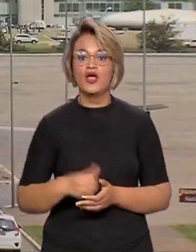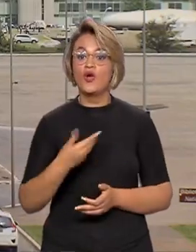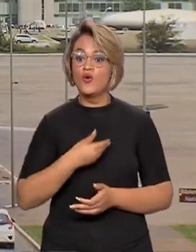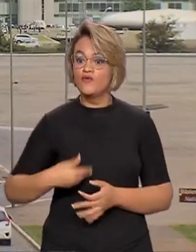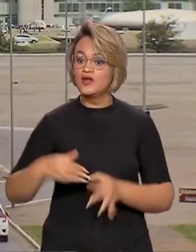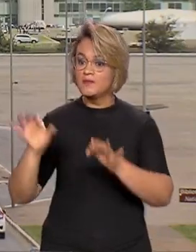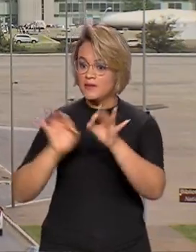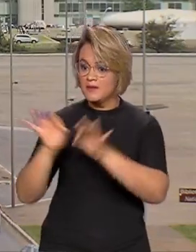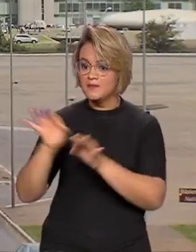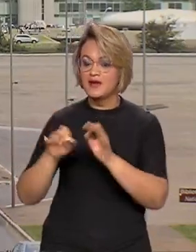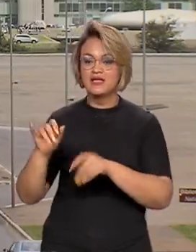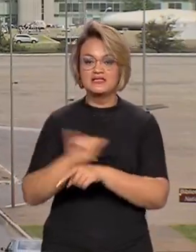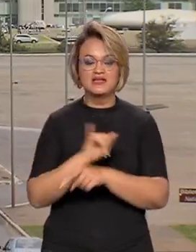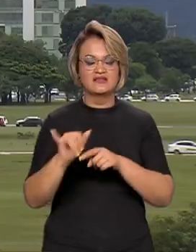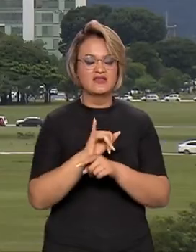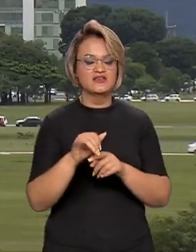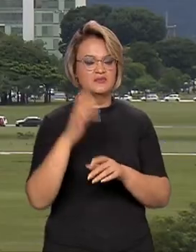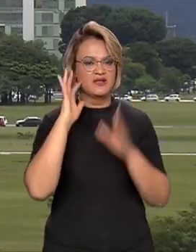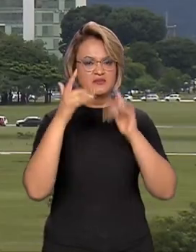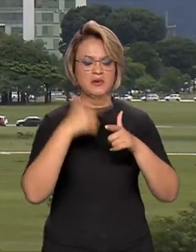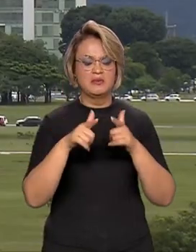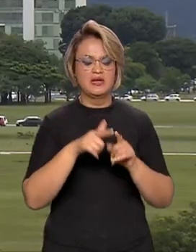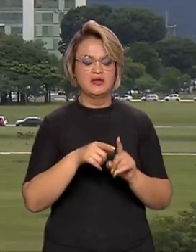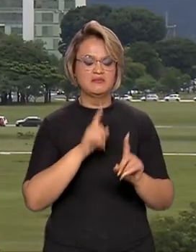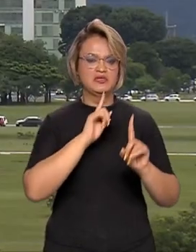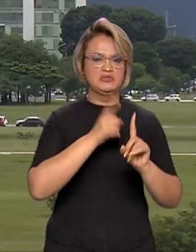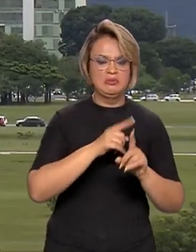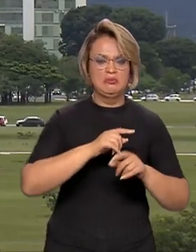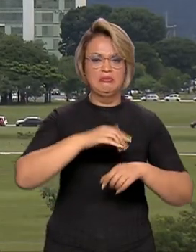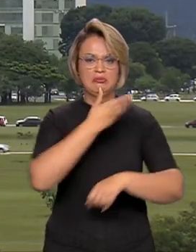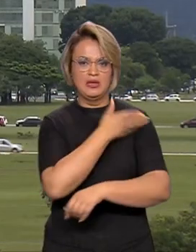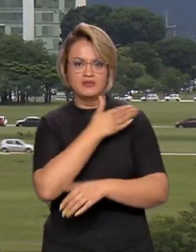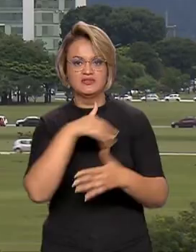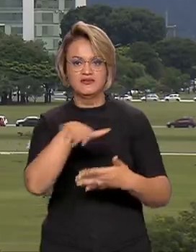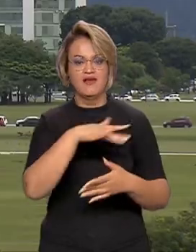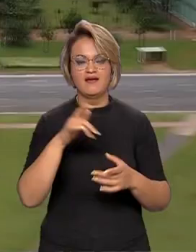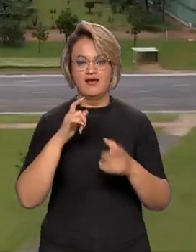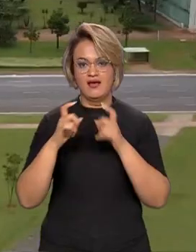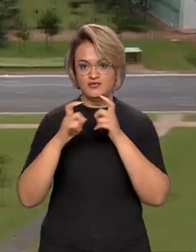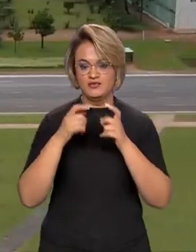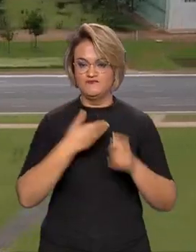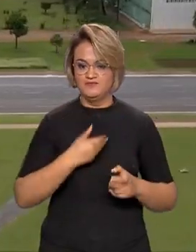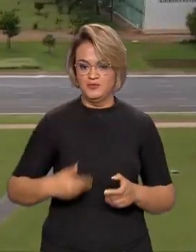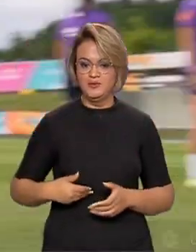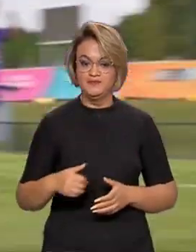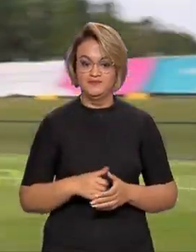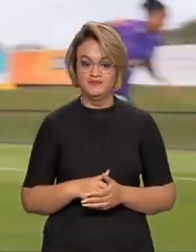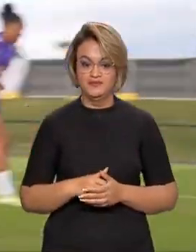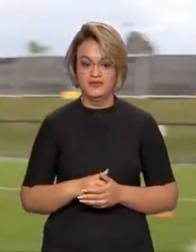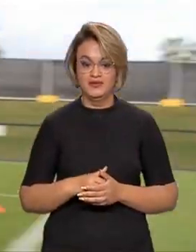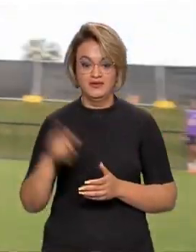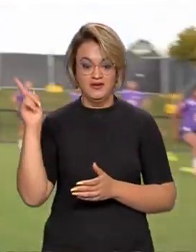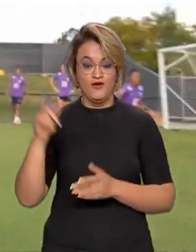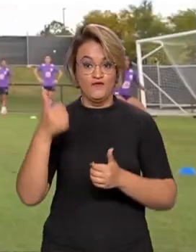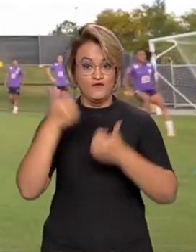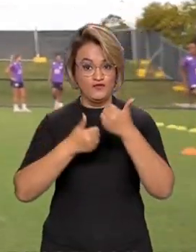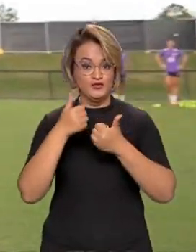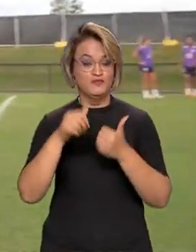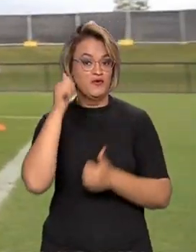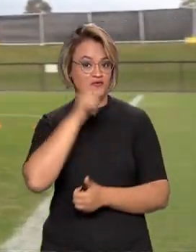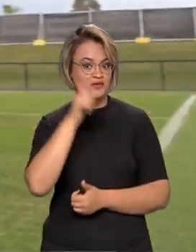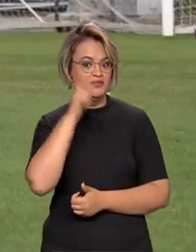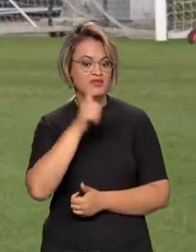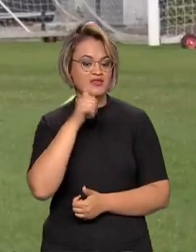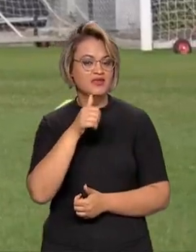plano para enfrentar assédio e discriminação na administração pública. Copa do Mundo Feminina de 2027 está